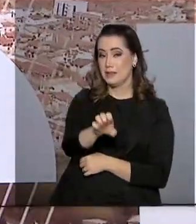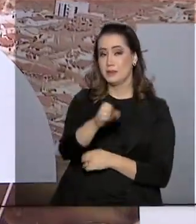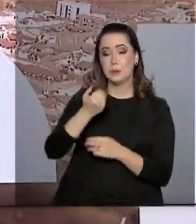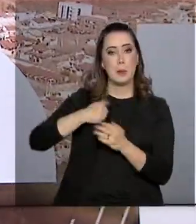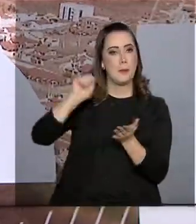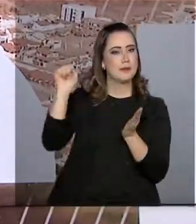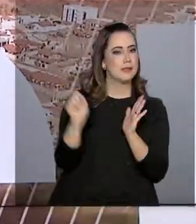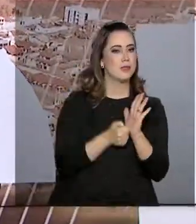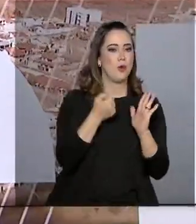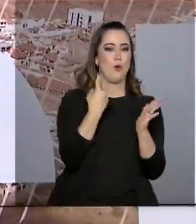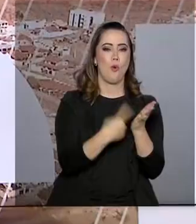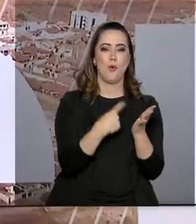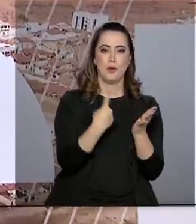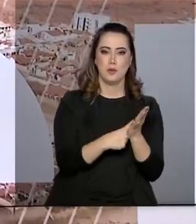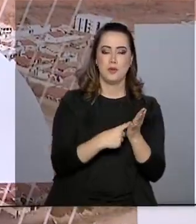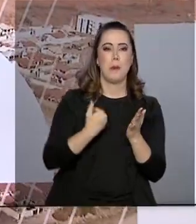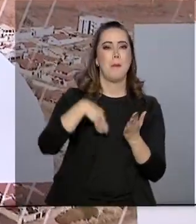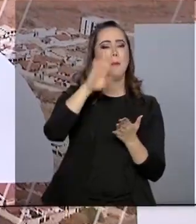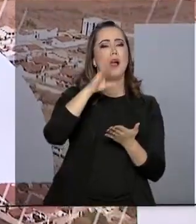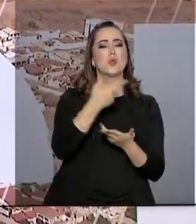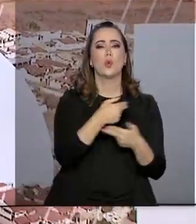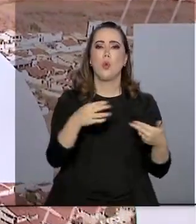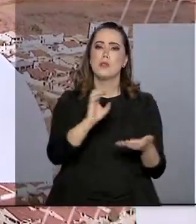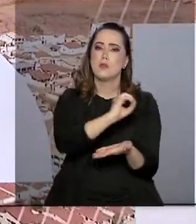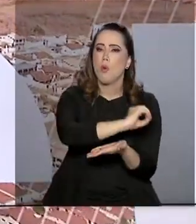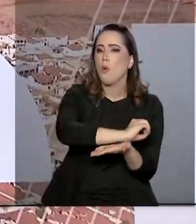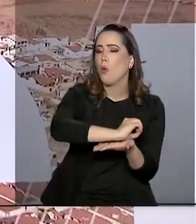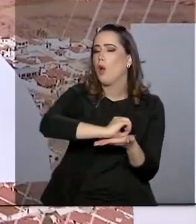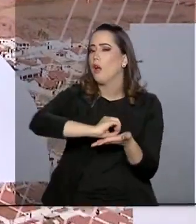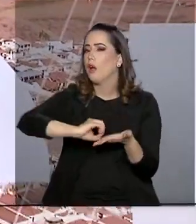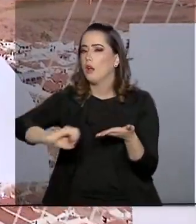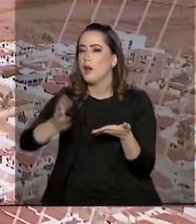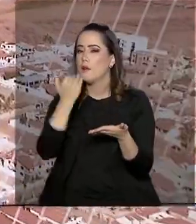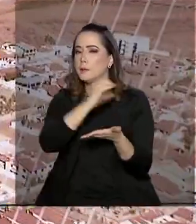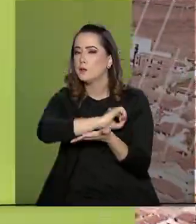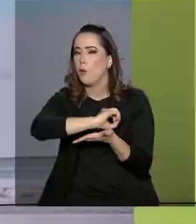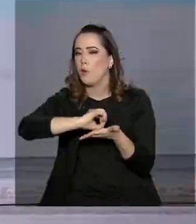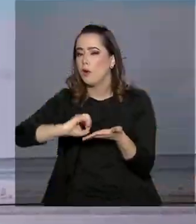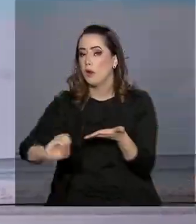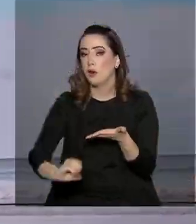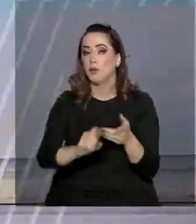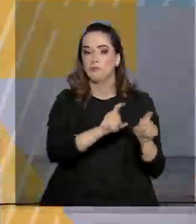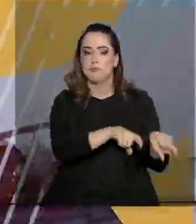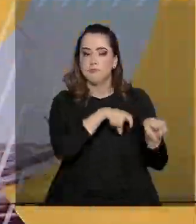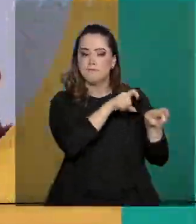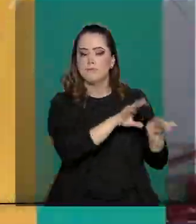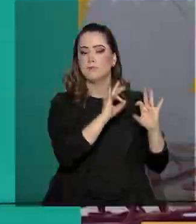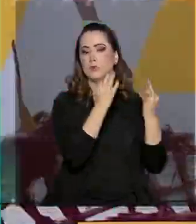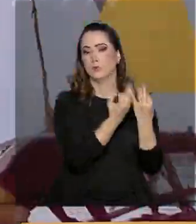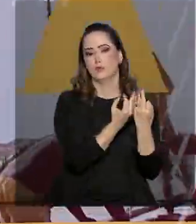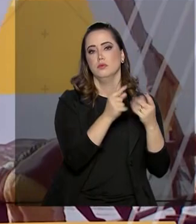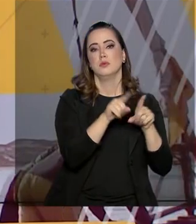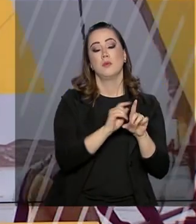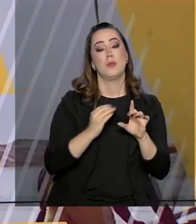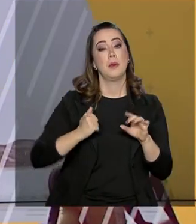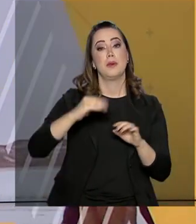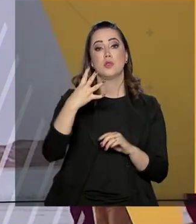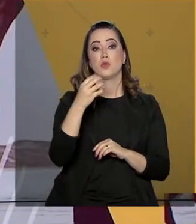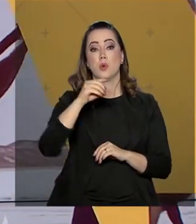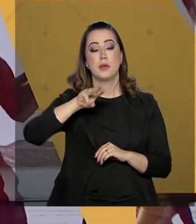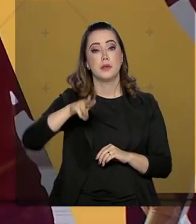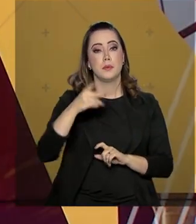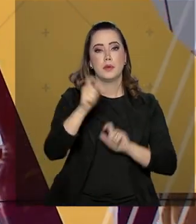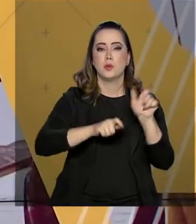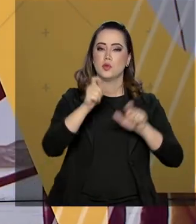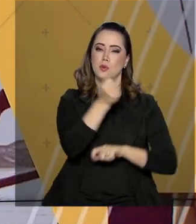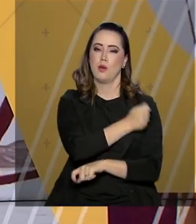aumentar a quantidade de produtos orgânicos da agricultura familiar, na refeição dos mais de 40 milhões de estudantes beneficiados pelo